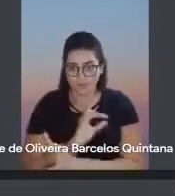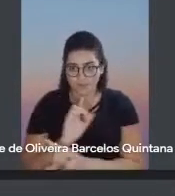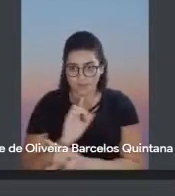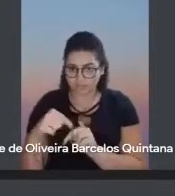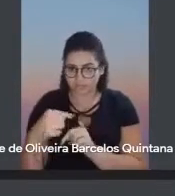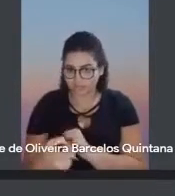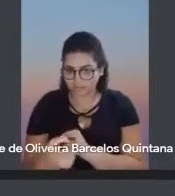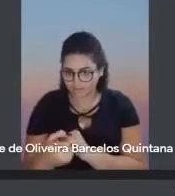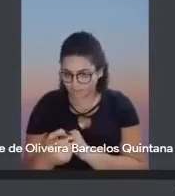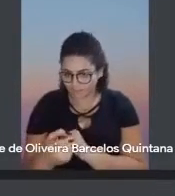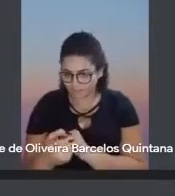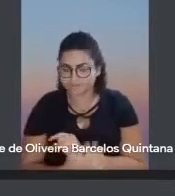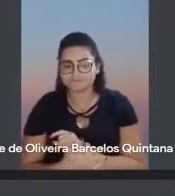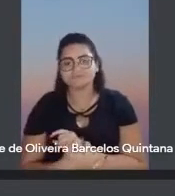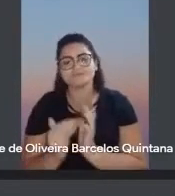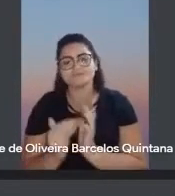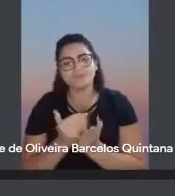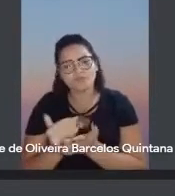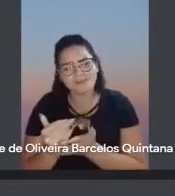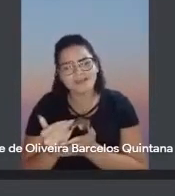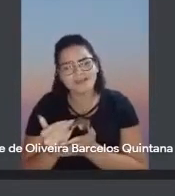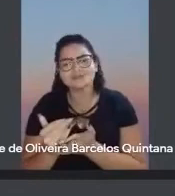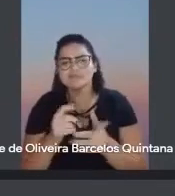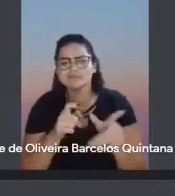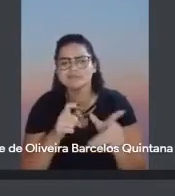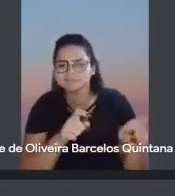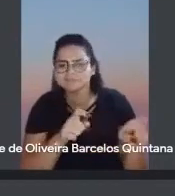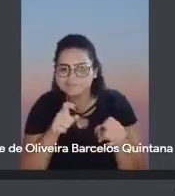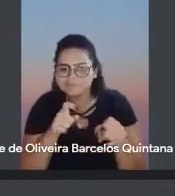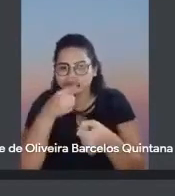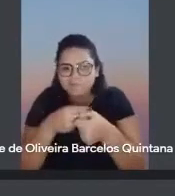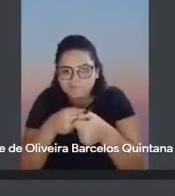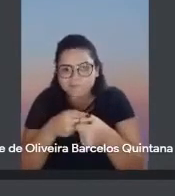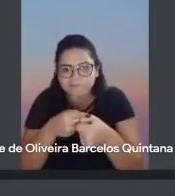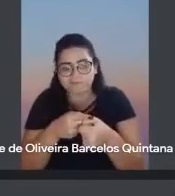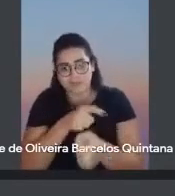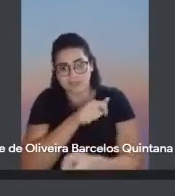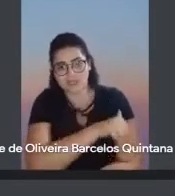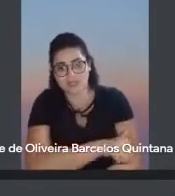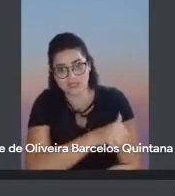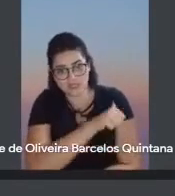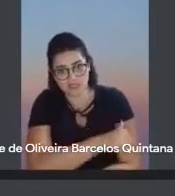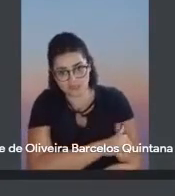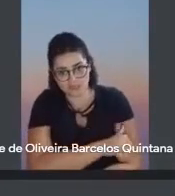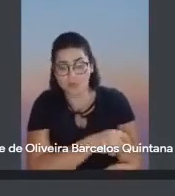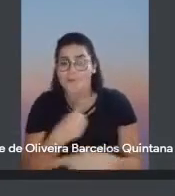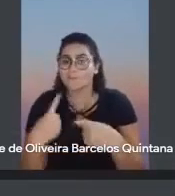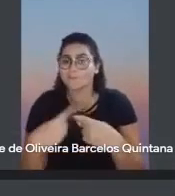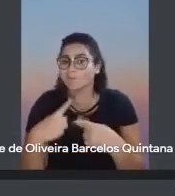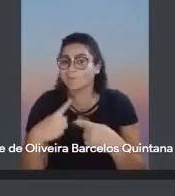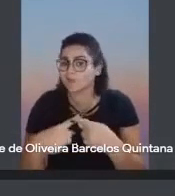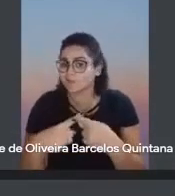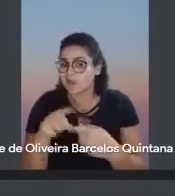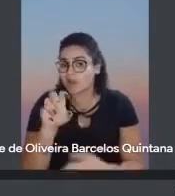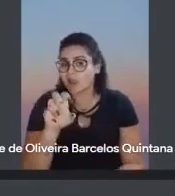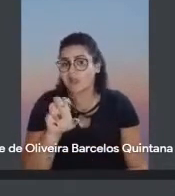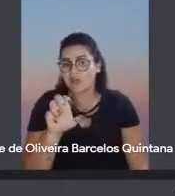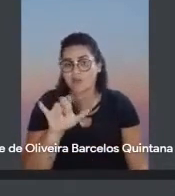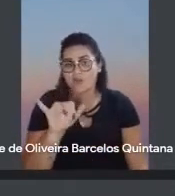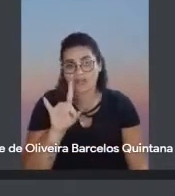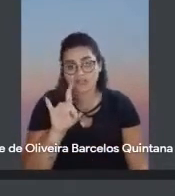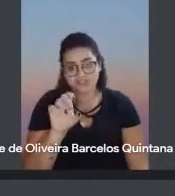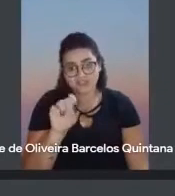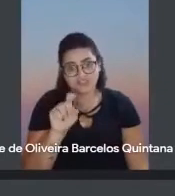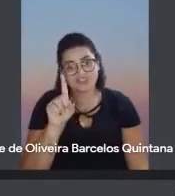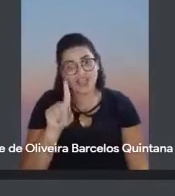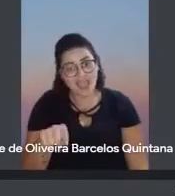assim, no interior do estado do Rio de Janeiro, né? Porque Euclides é um escritor fluminense, né? Um escritor do Rio de Janeiro, né?